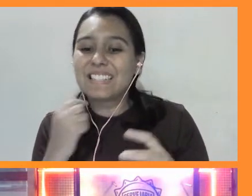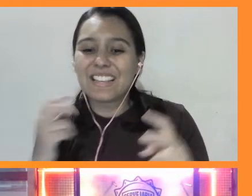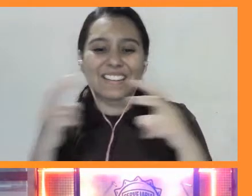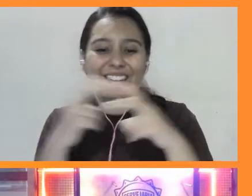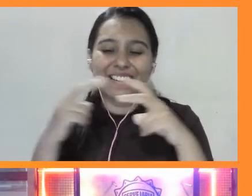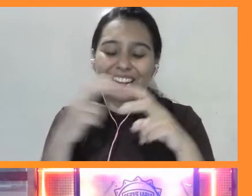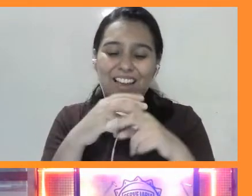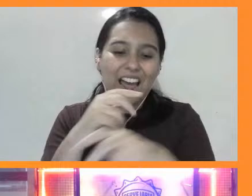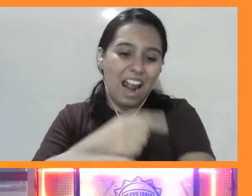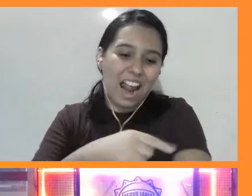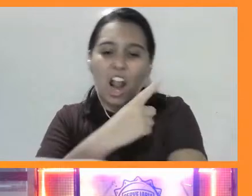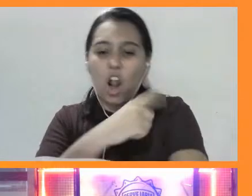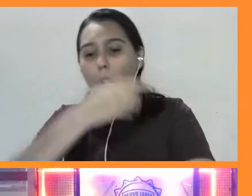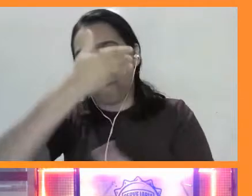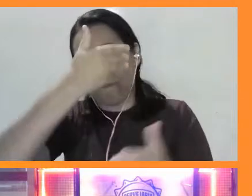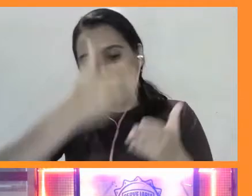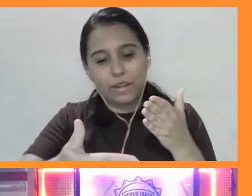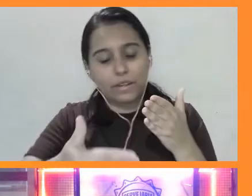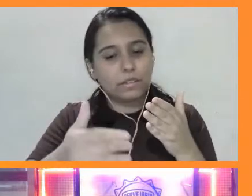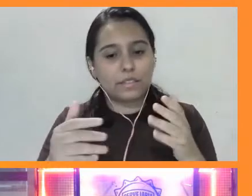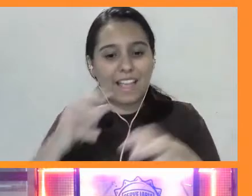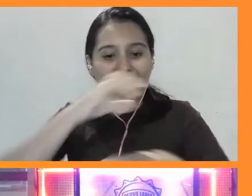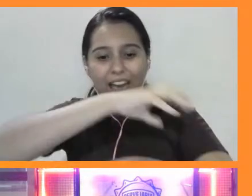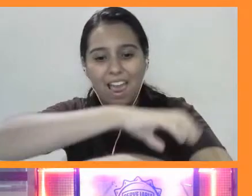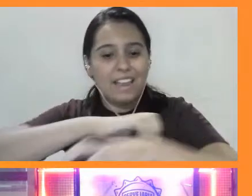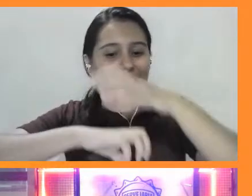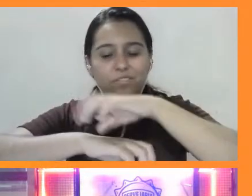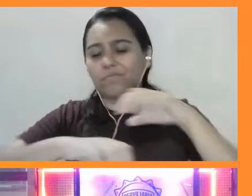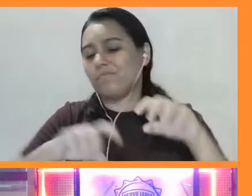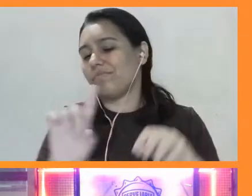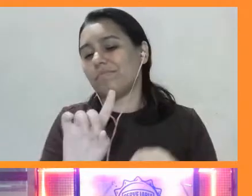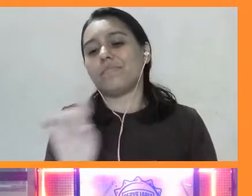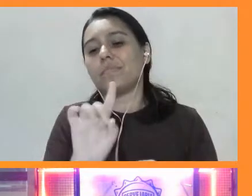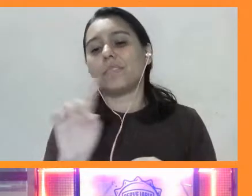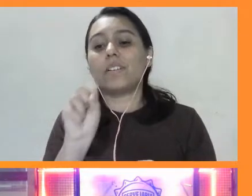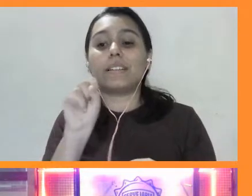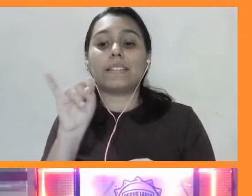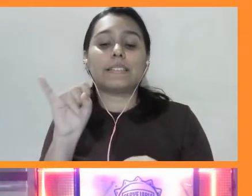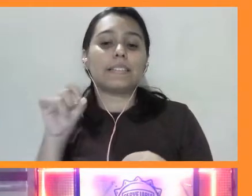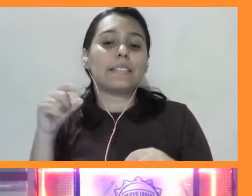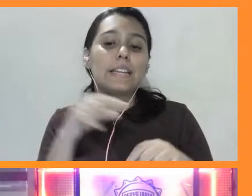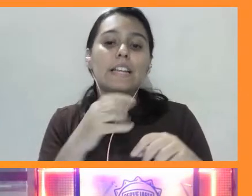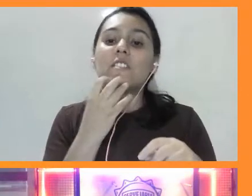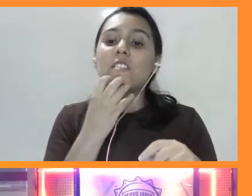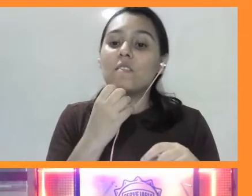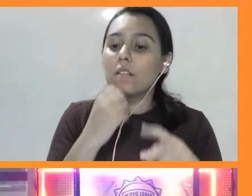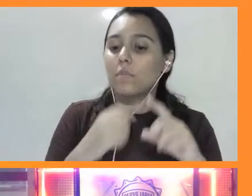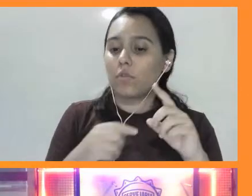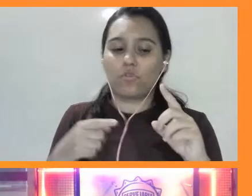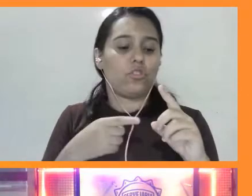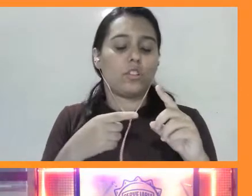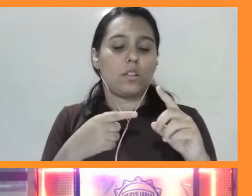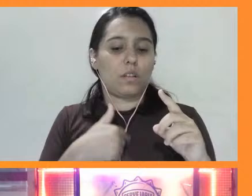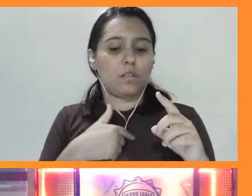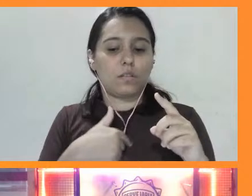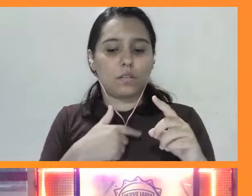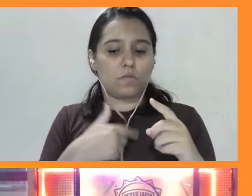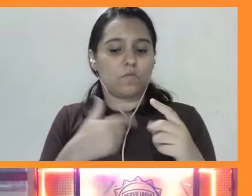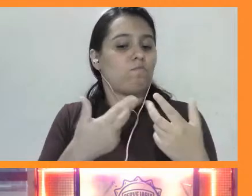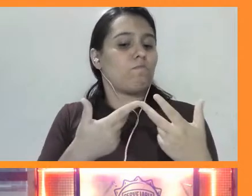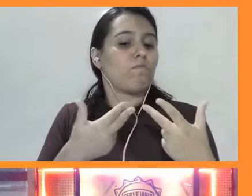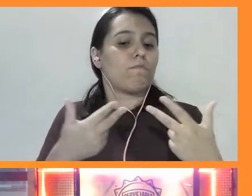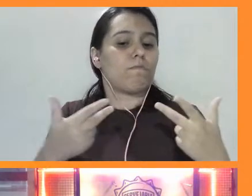se arranhar, né? Se eu mostro um sinal para o outro que eu tenho mais qualidade, para evitar esse